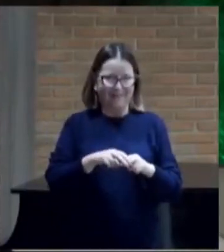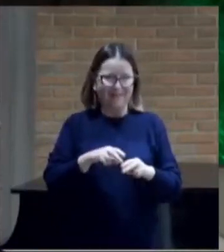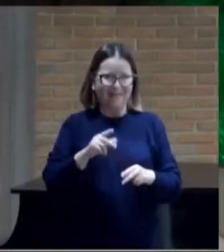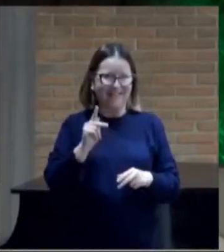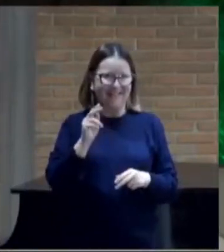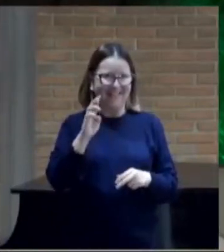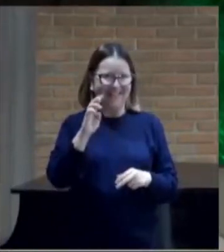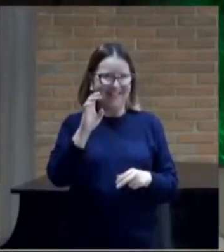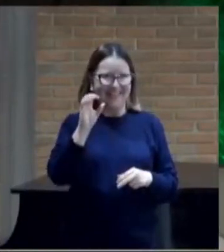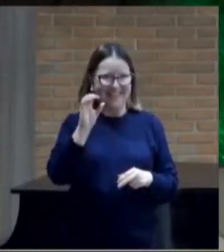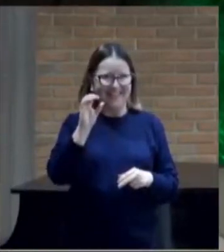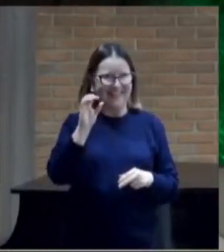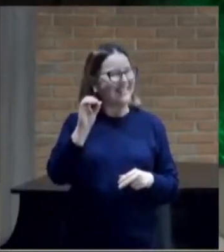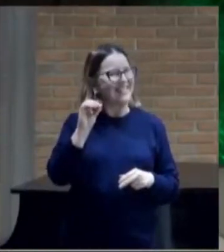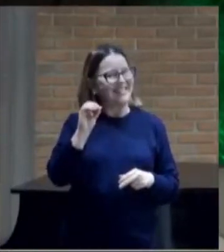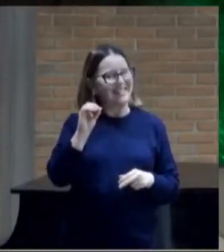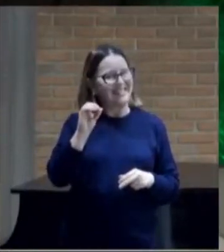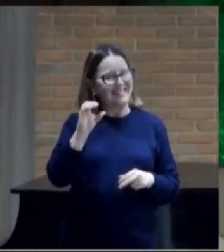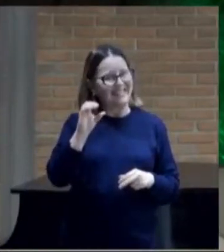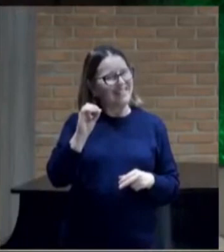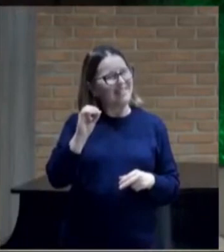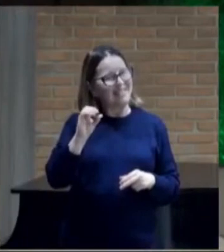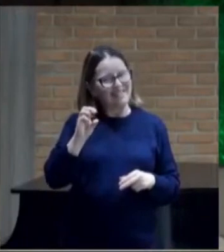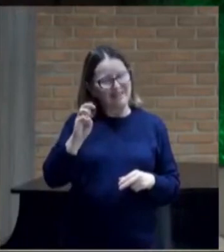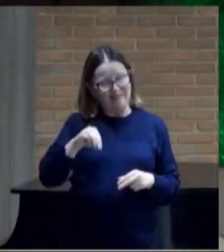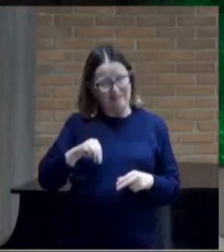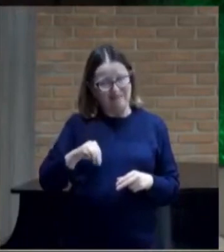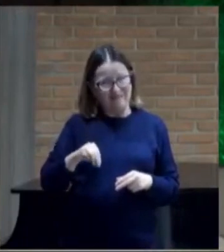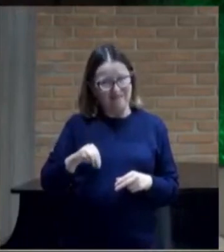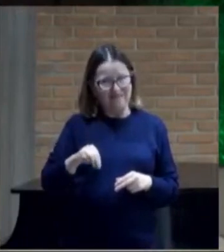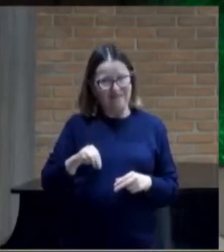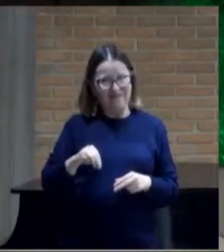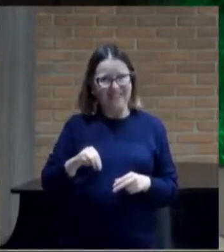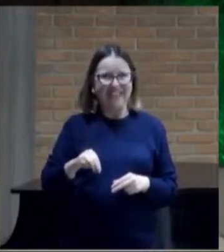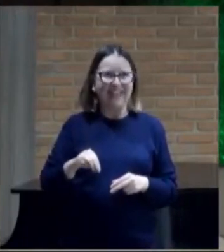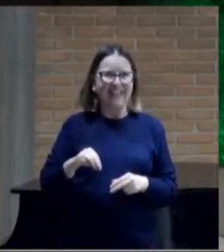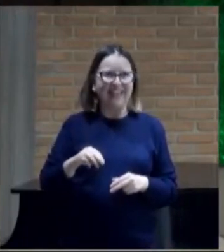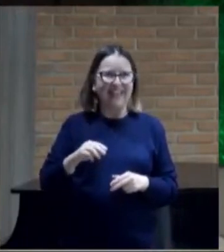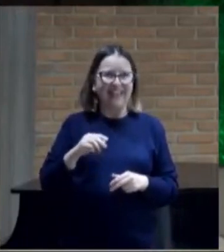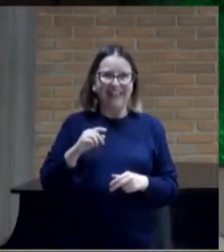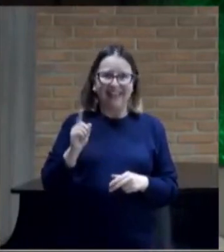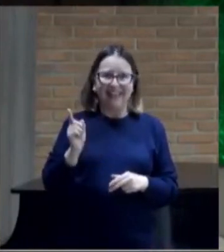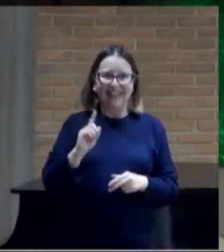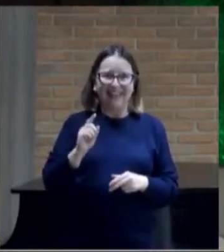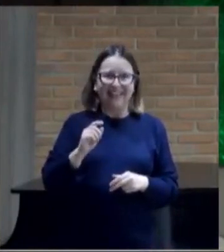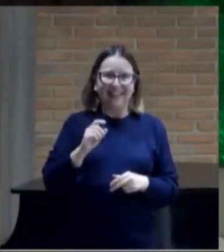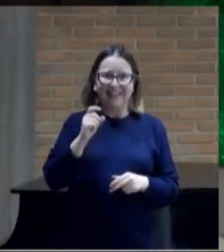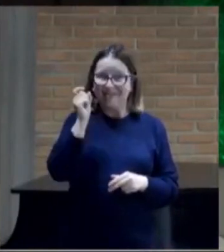Porque ele foi muito claro, ele não vendeu um produto equivocado.